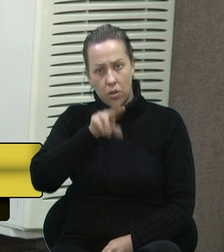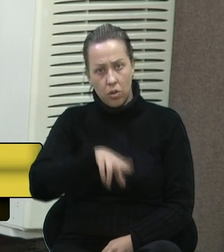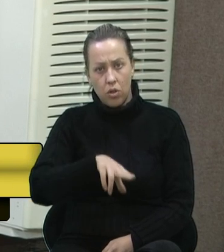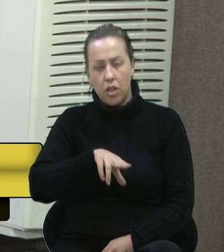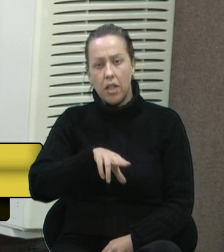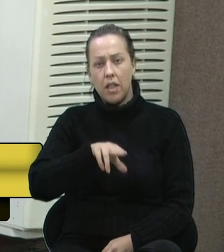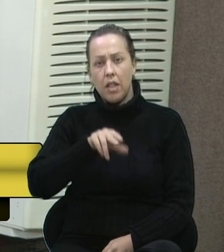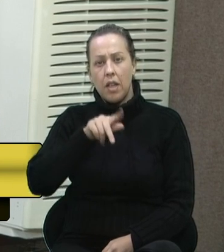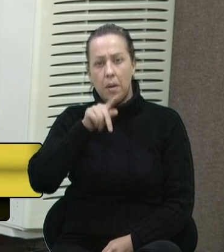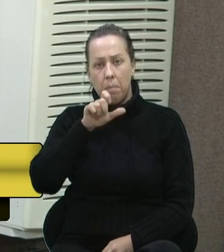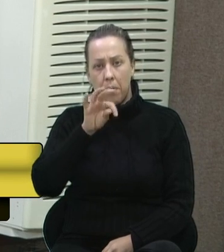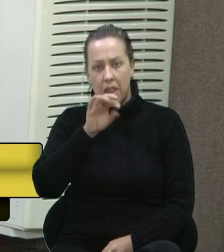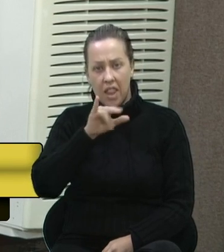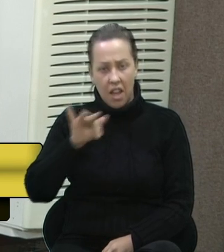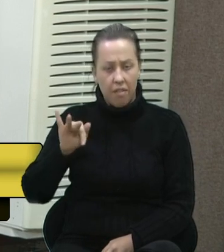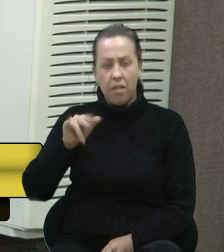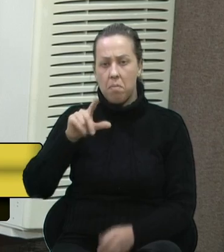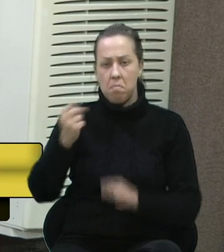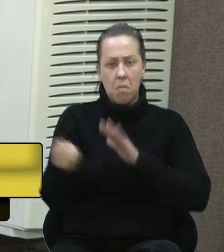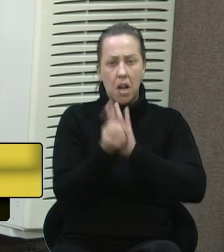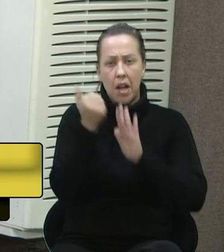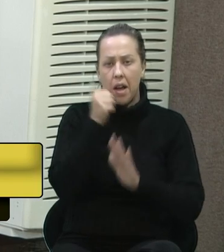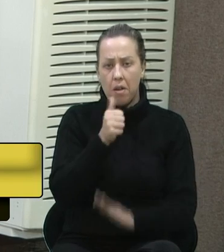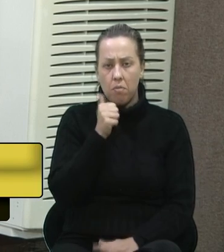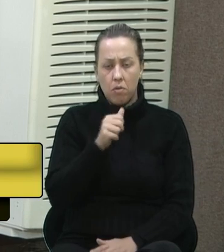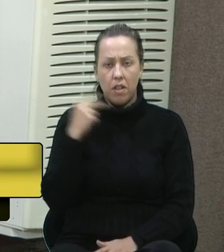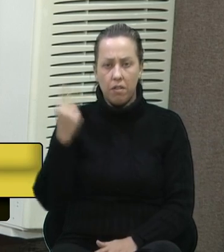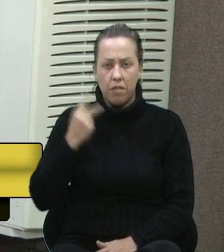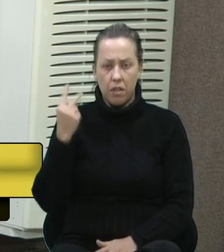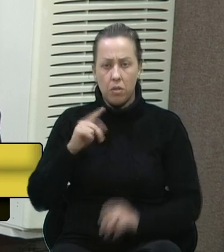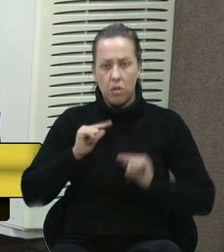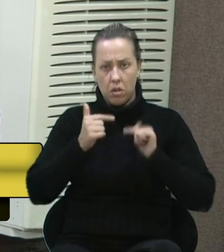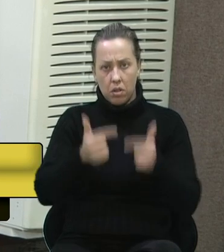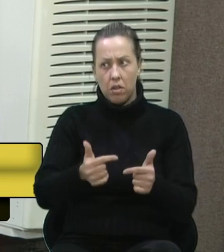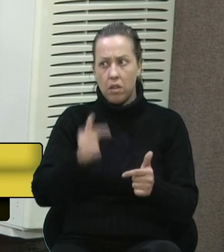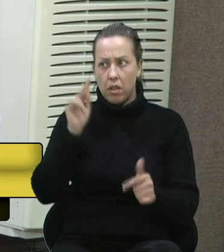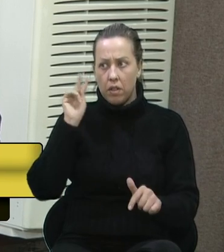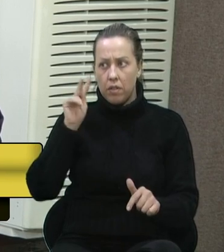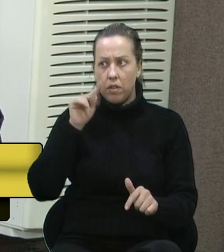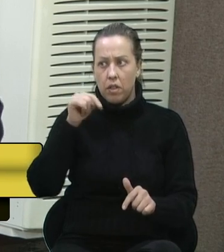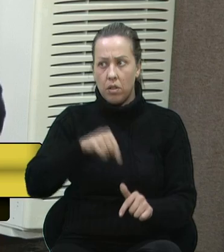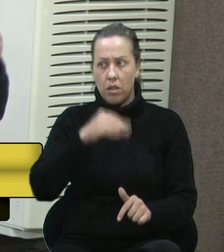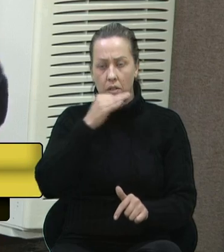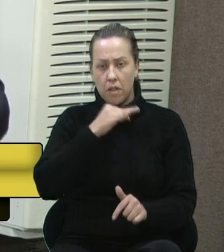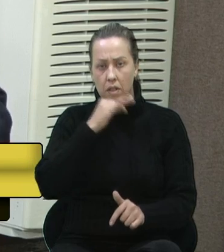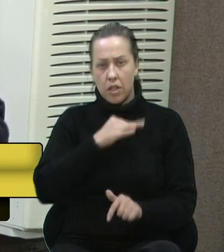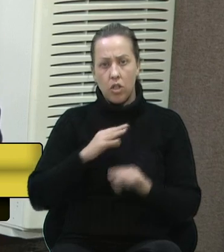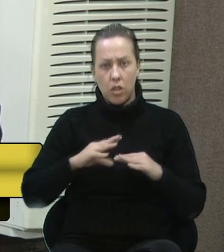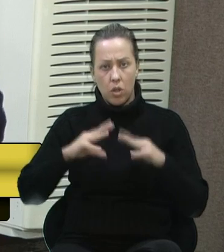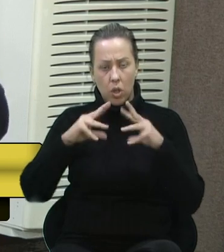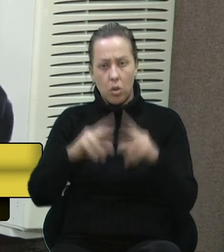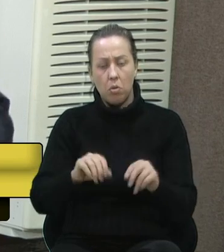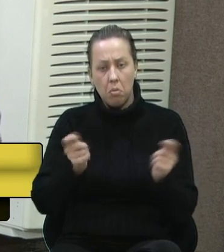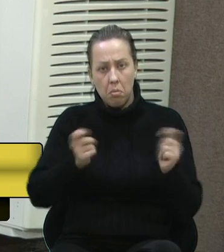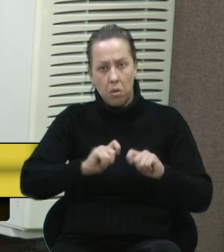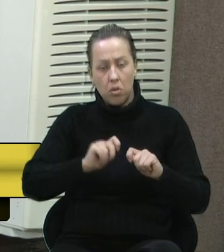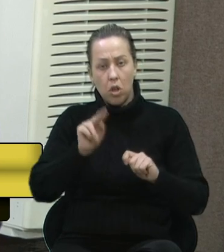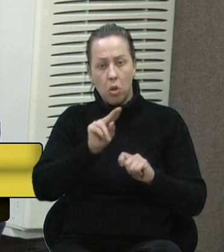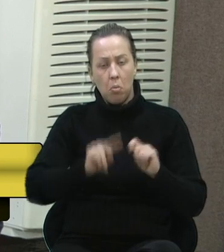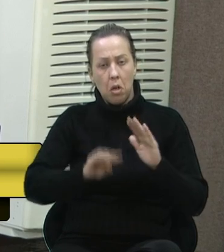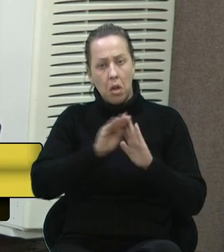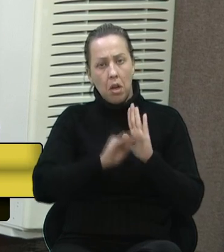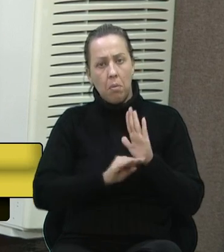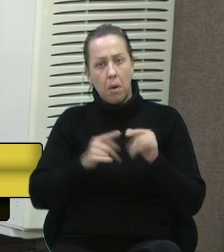vereadores que marcaram aqui na casa, fizeram histórias por Caxias, estou citando, posso até deixar com outros, né,